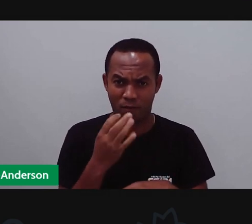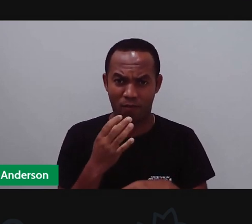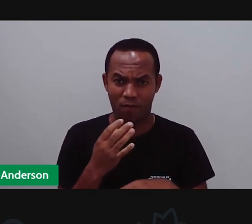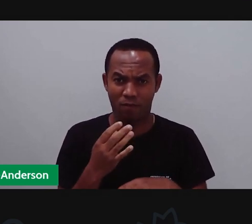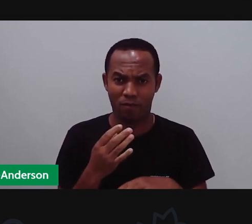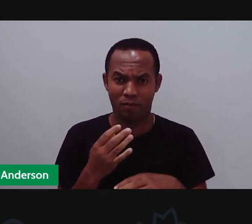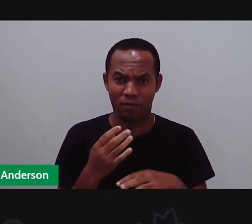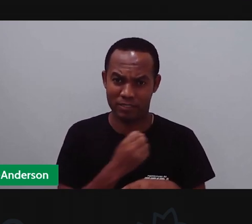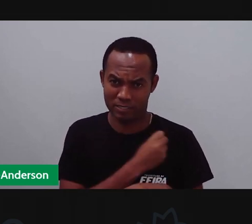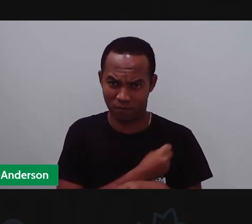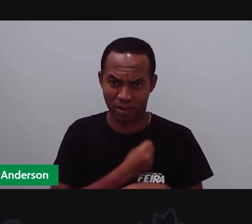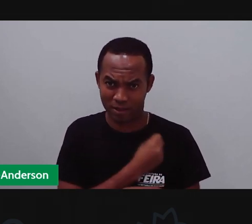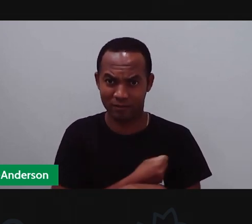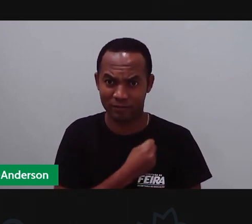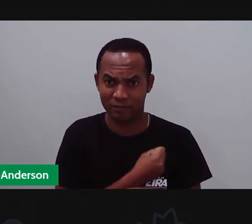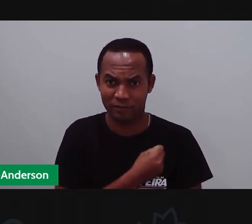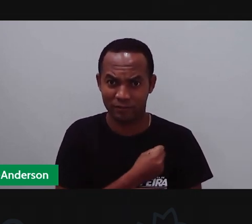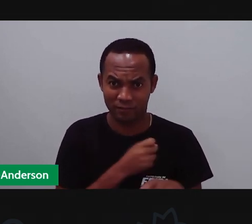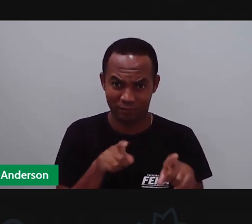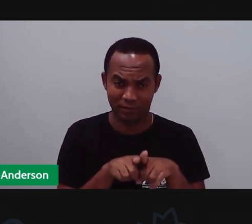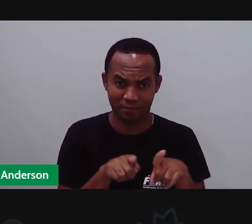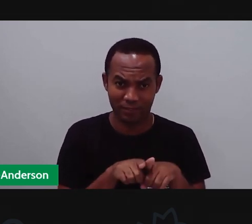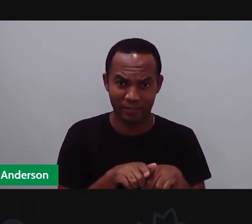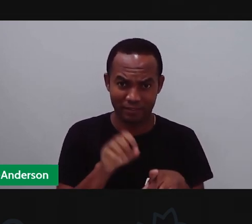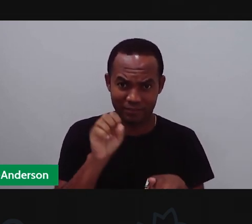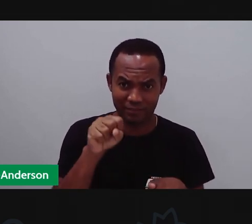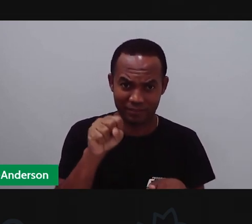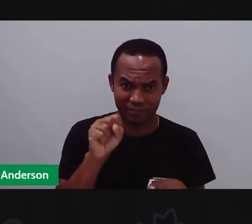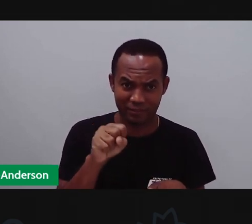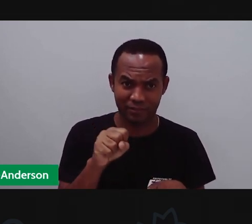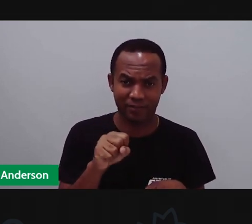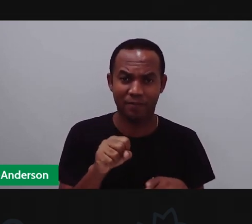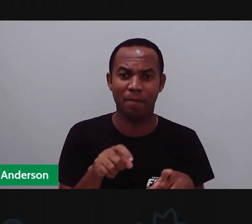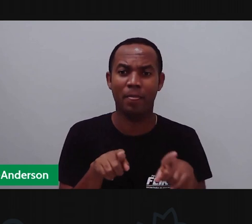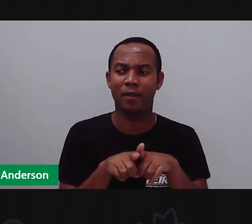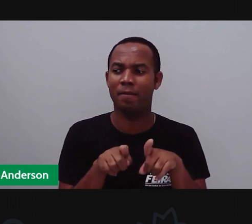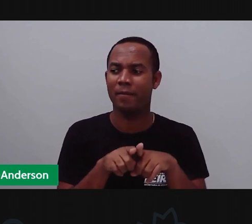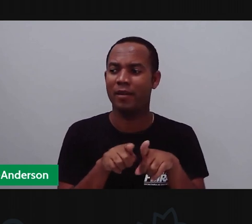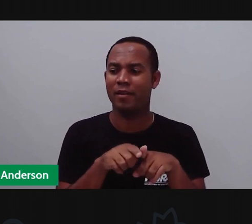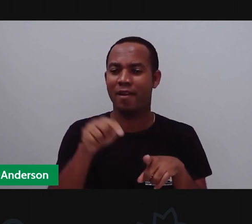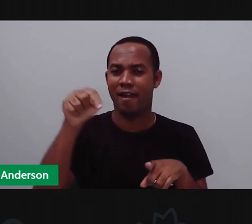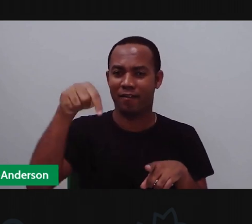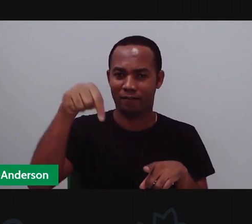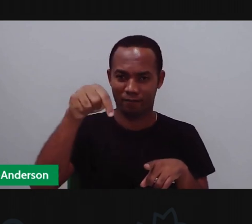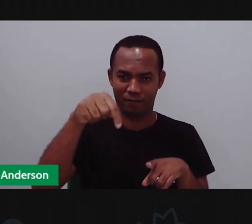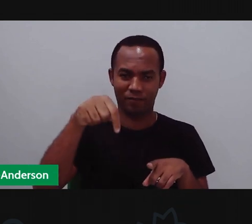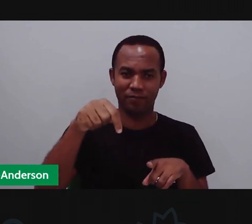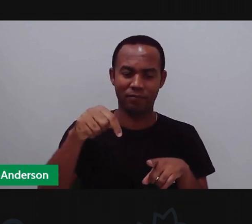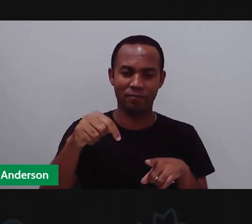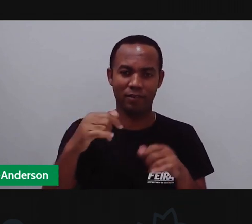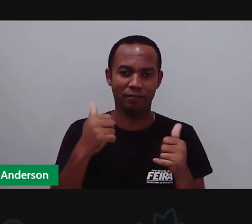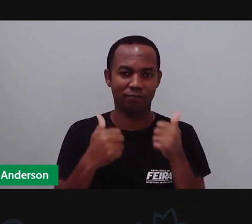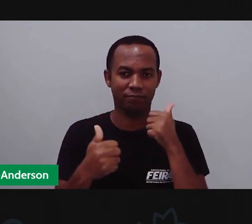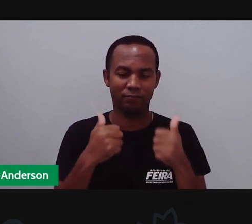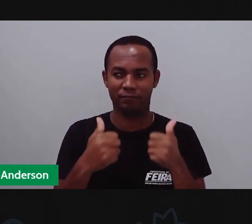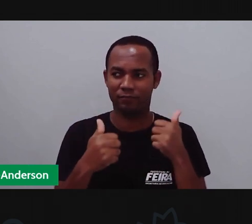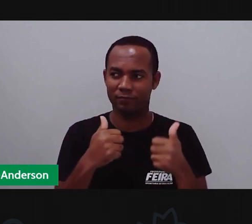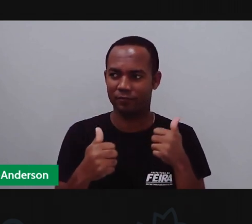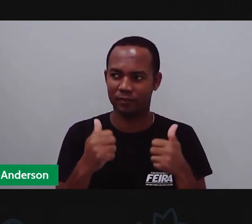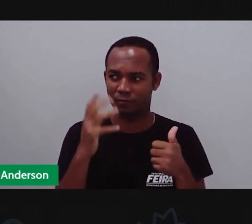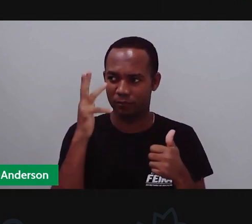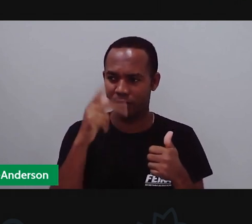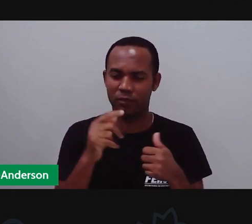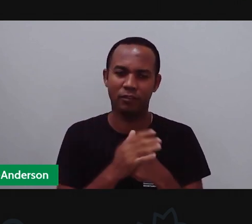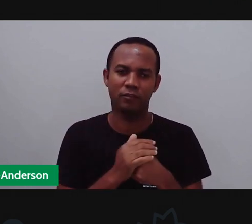Sentiram saudade da gente? Eu sei que sim. E aquele like aqui embaixo, aquela curtezinha bonita pra gente?